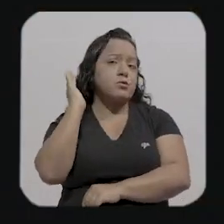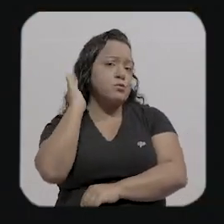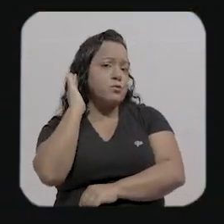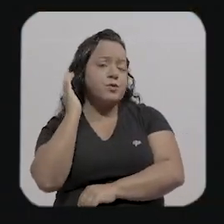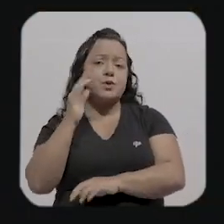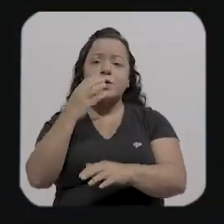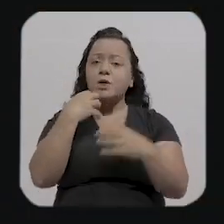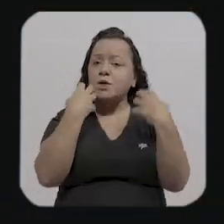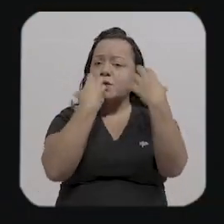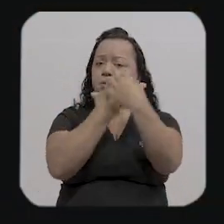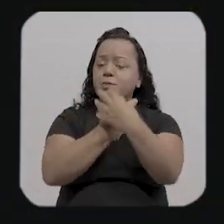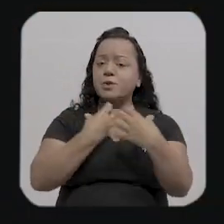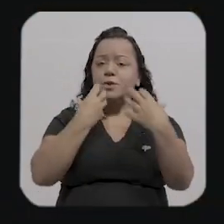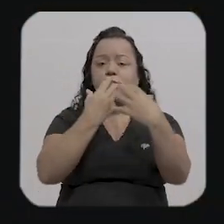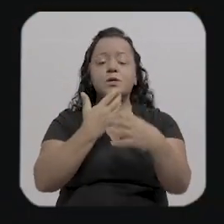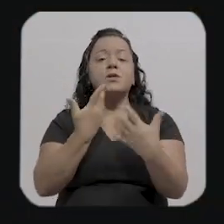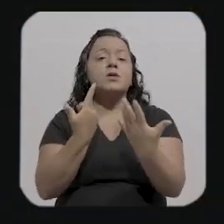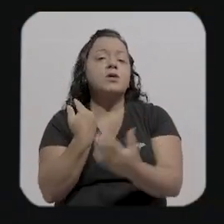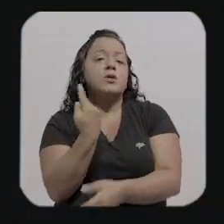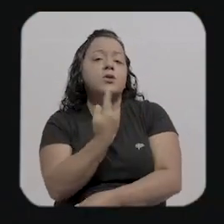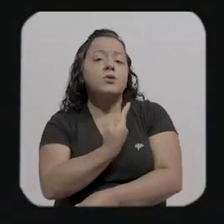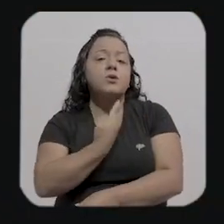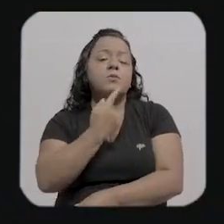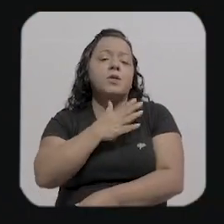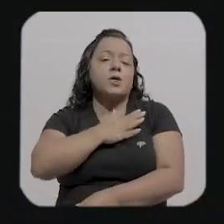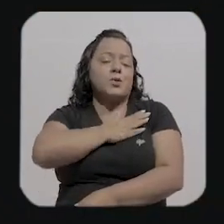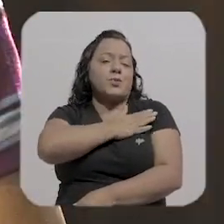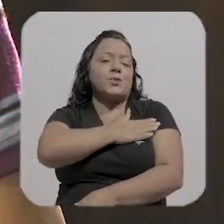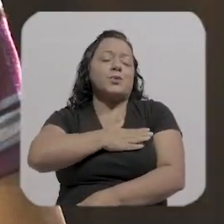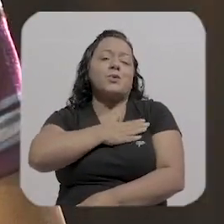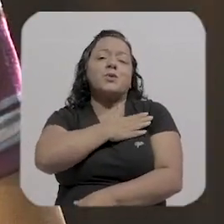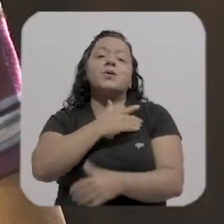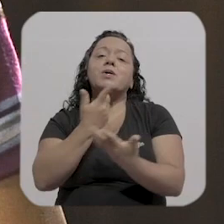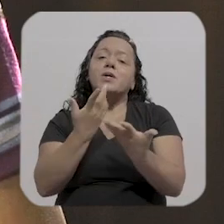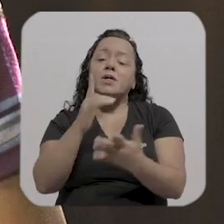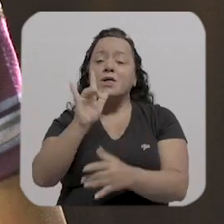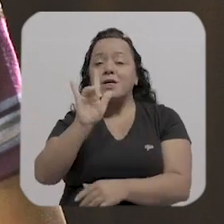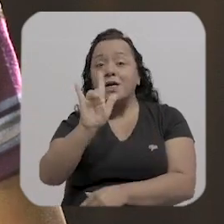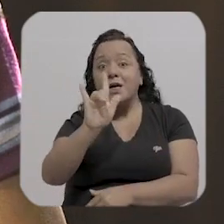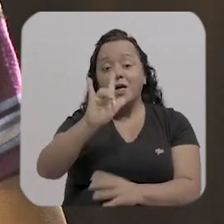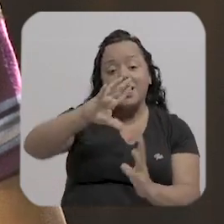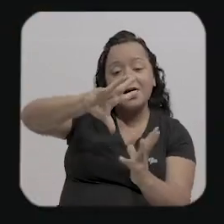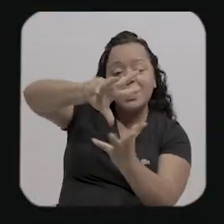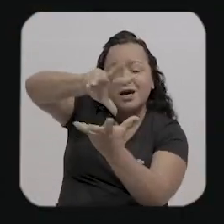ama e amar o mundo como a nossa casa e a rua